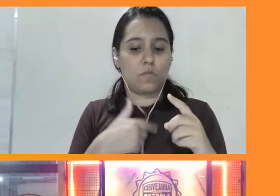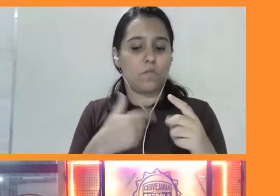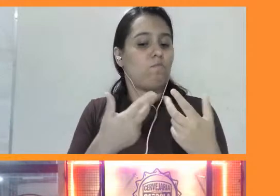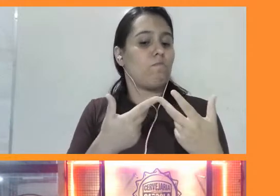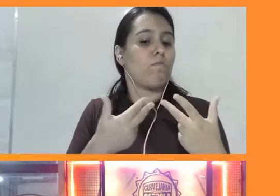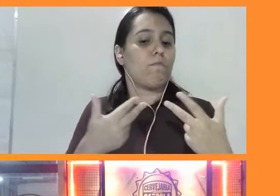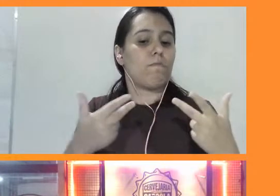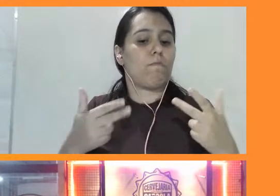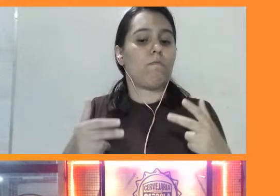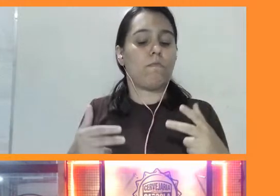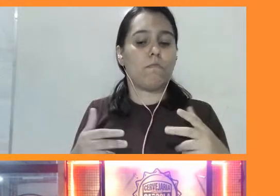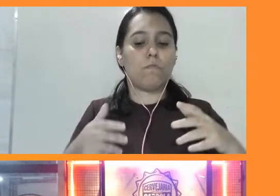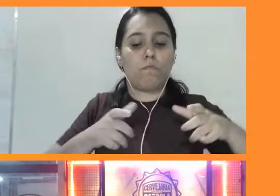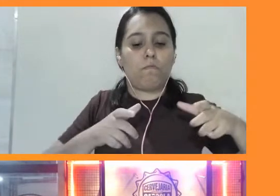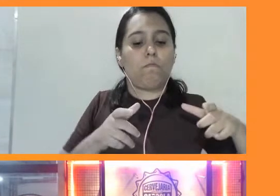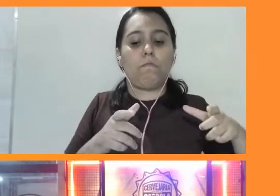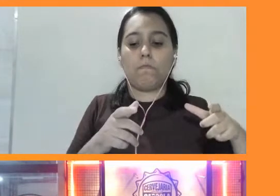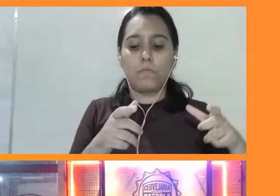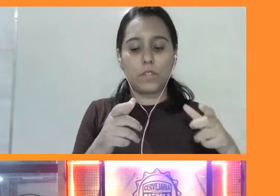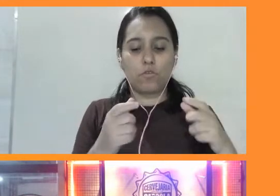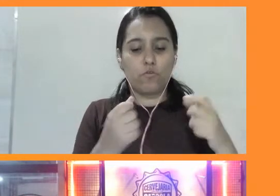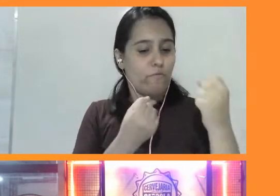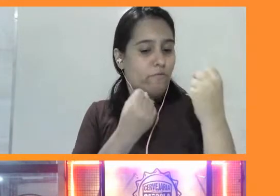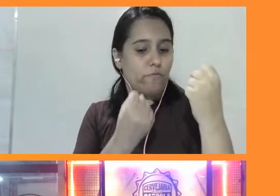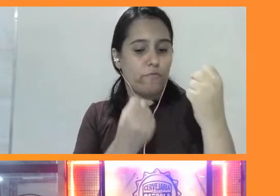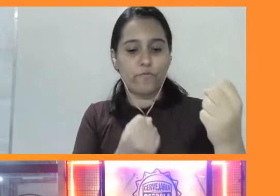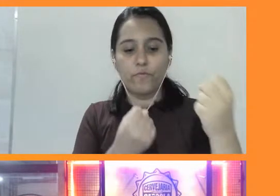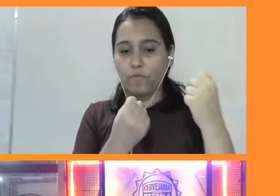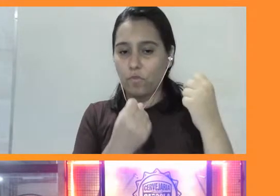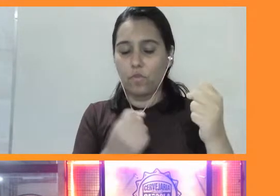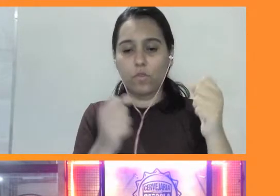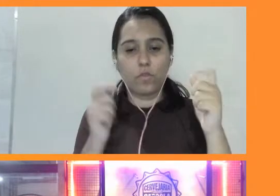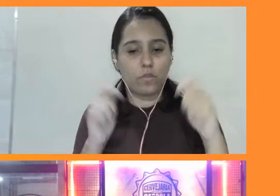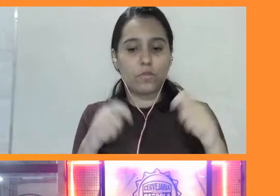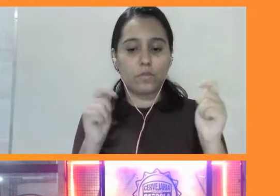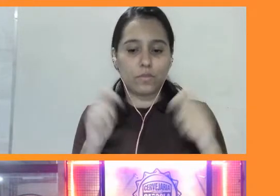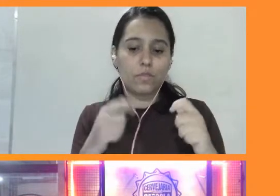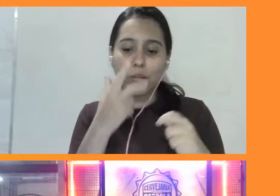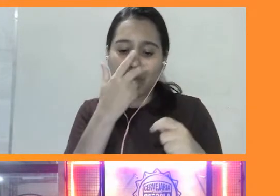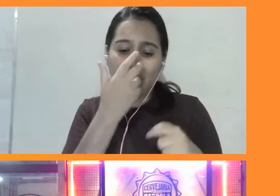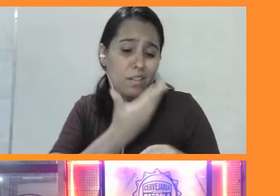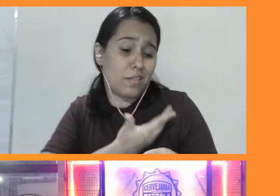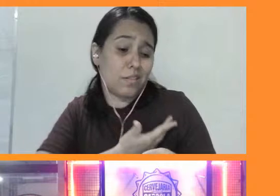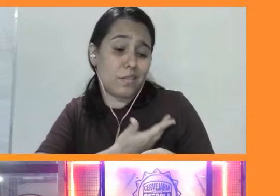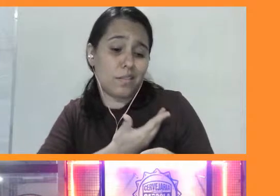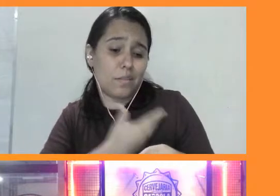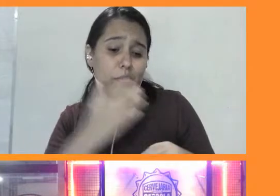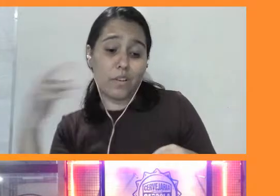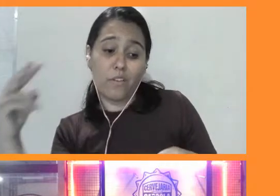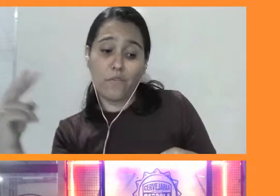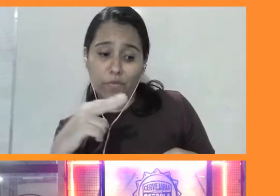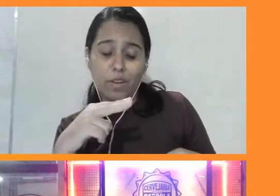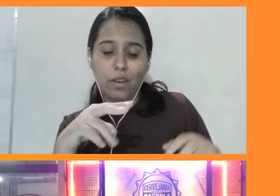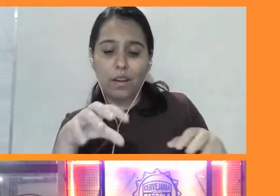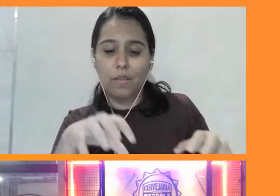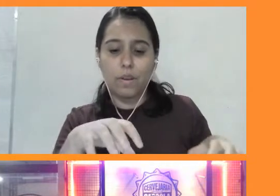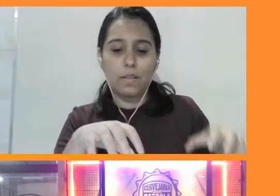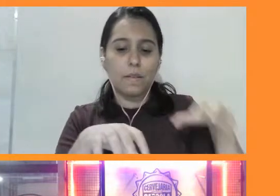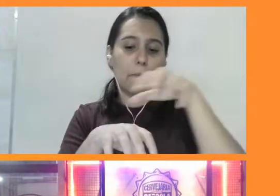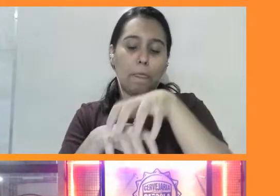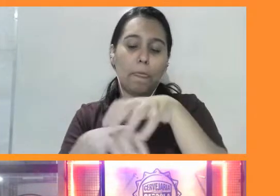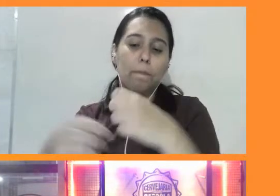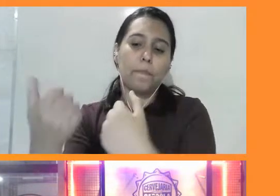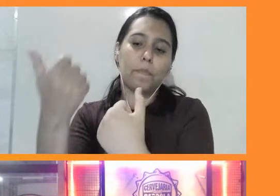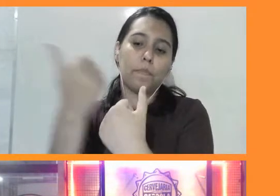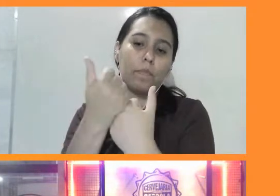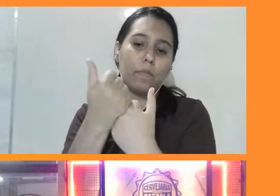gasto energético, esses riscos, isso pode se estabelecer de forma mais amigável. Então, essa substituição de territórios pode ser bem mais amigável do